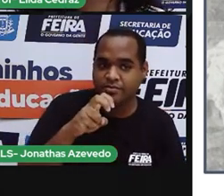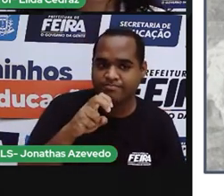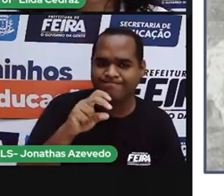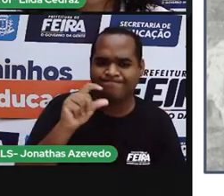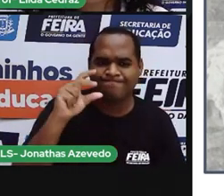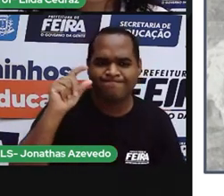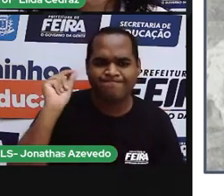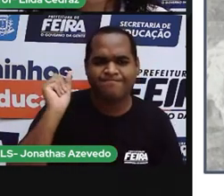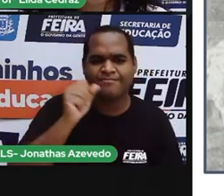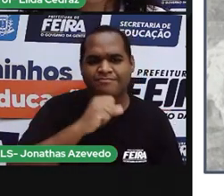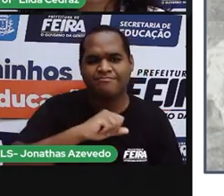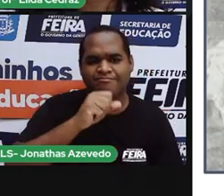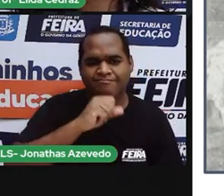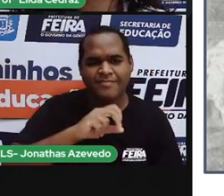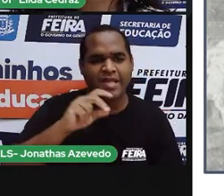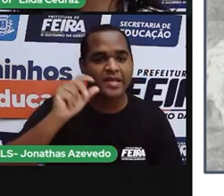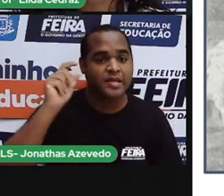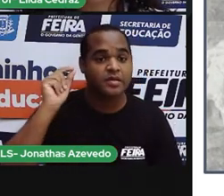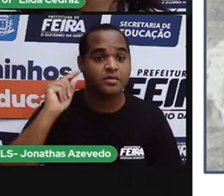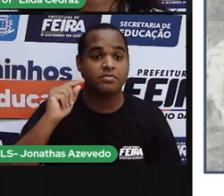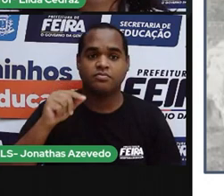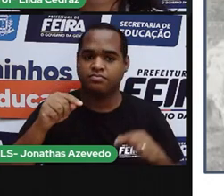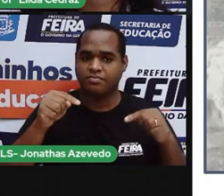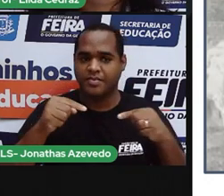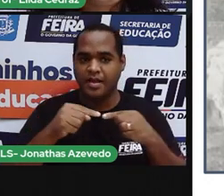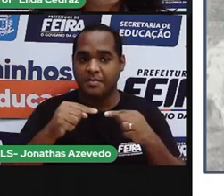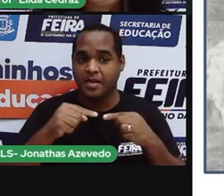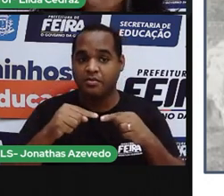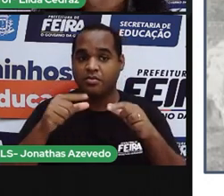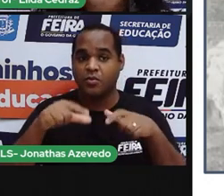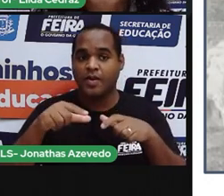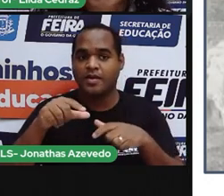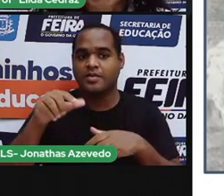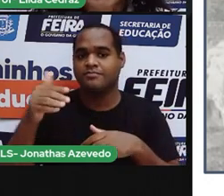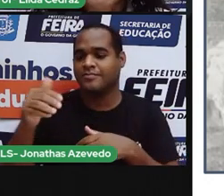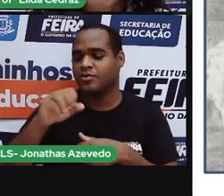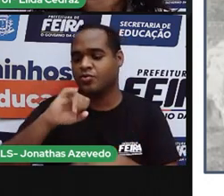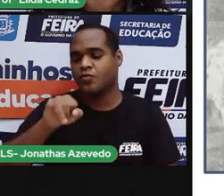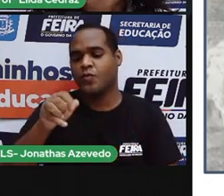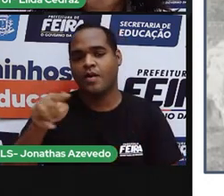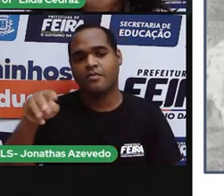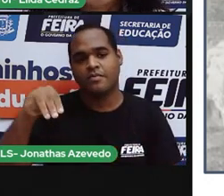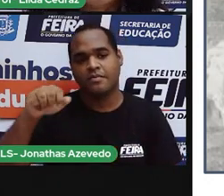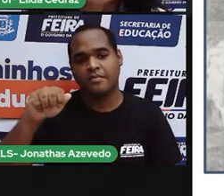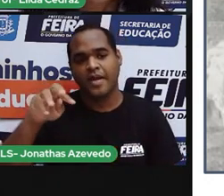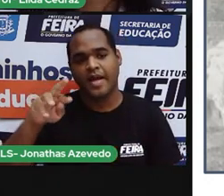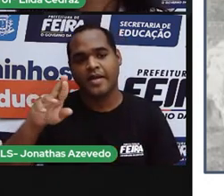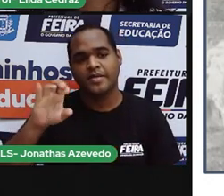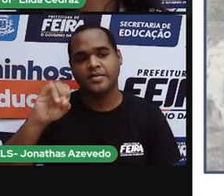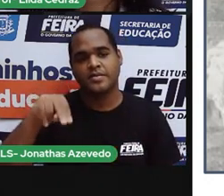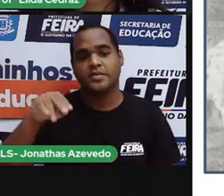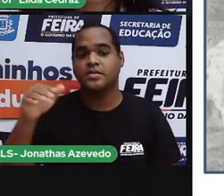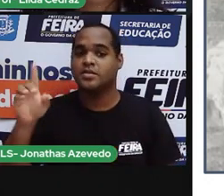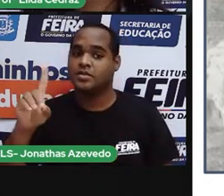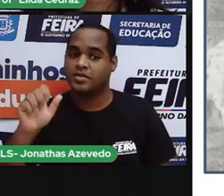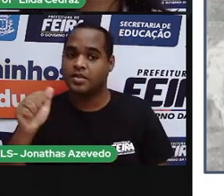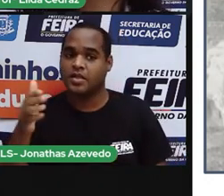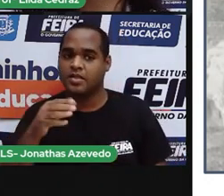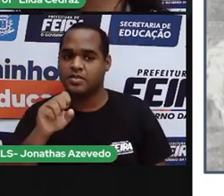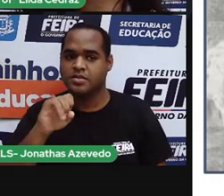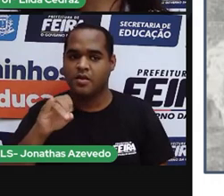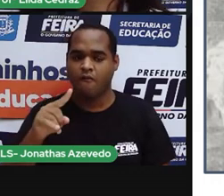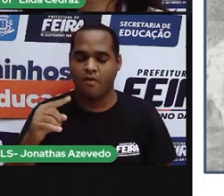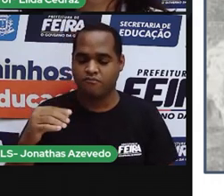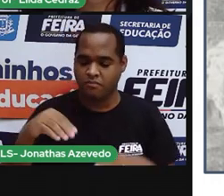Sempre no mês de 70, no parque de exposições, João Martins da Silva. Reúne a força da